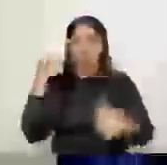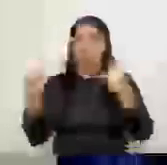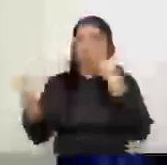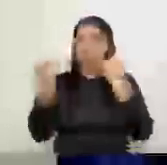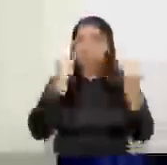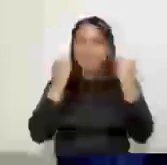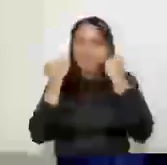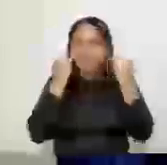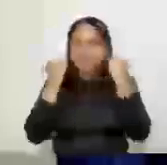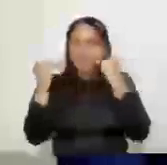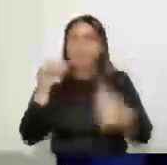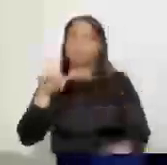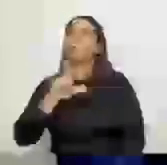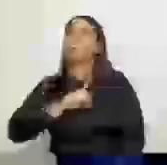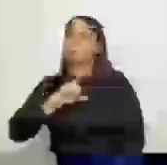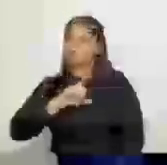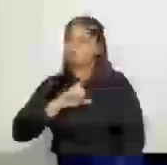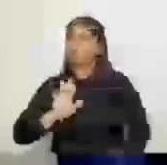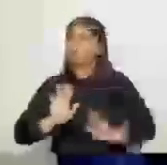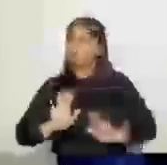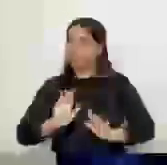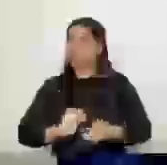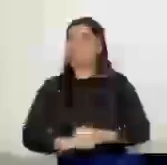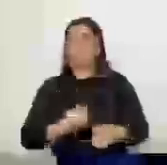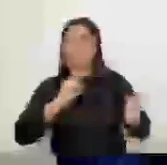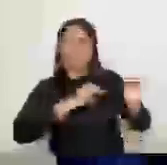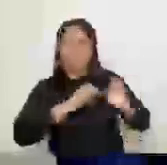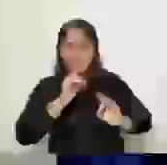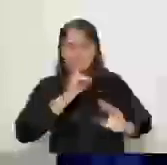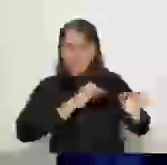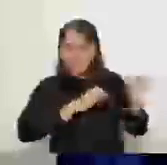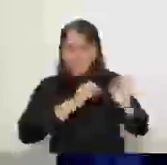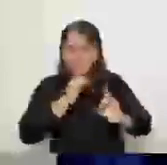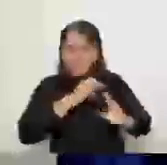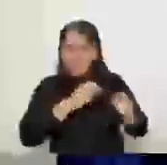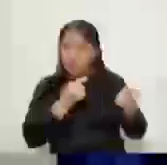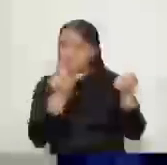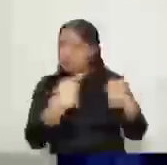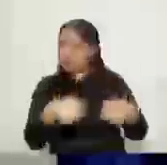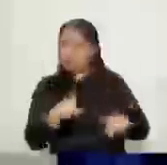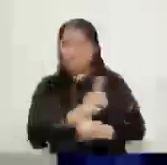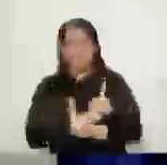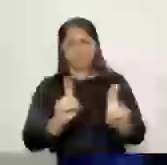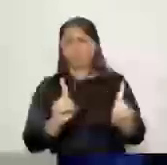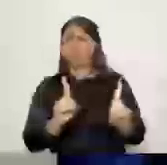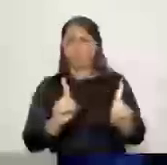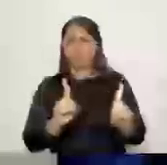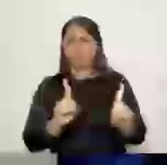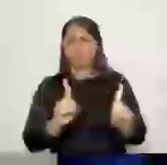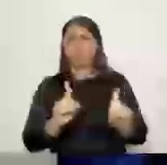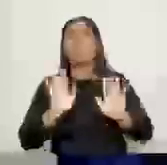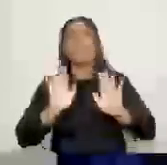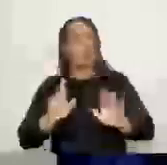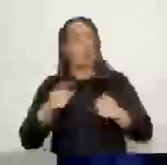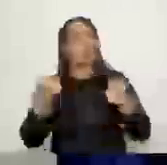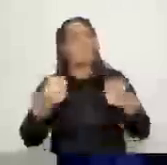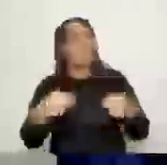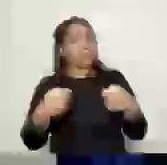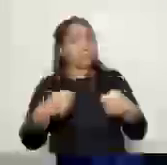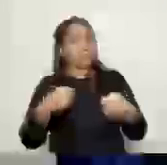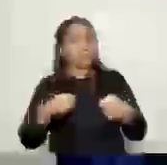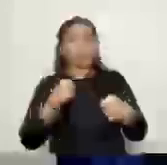desde uma informação de uma simples não entendimento de uma receita médica, como mesmo de um projeto